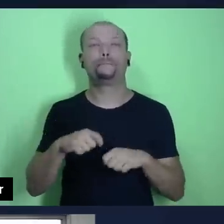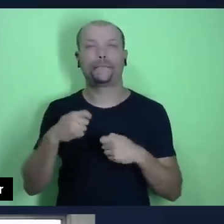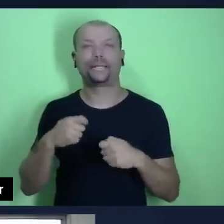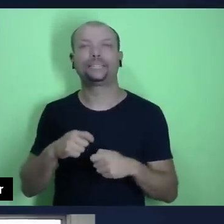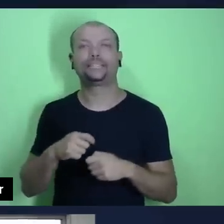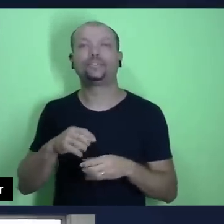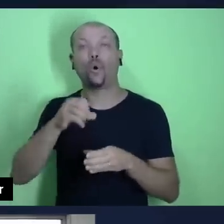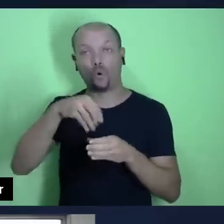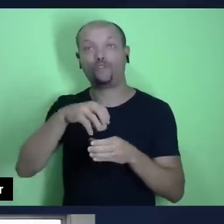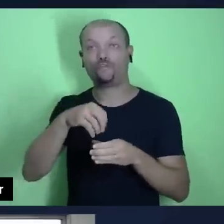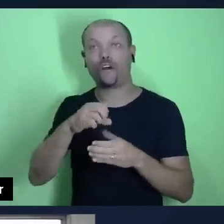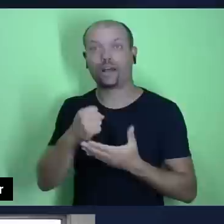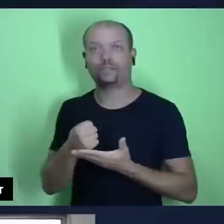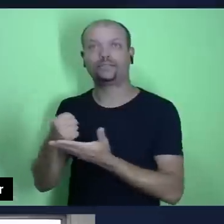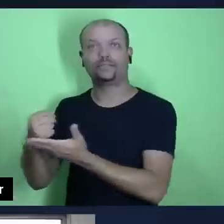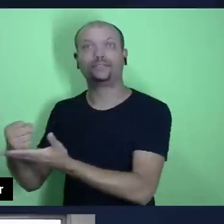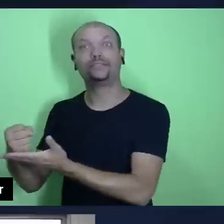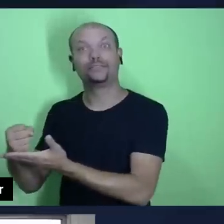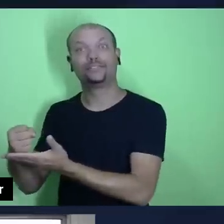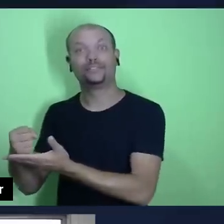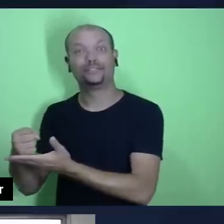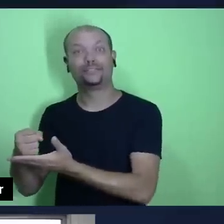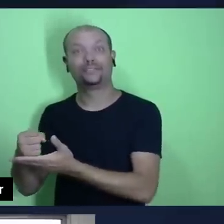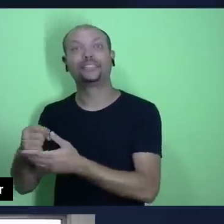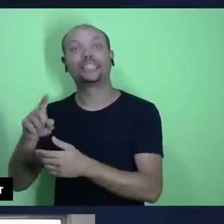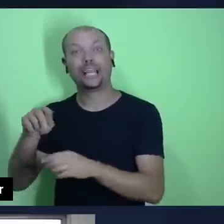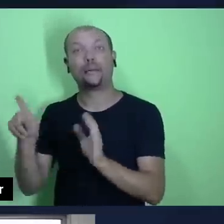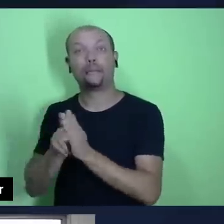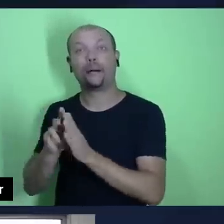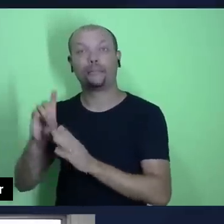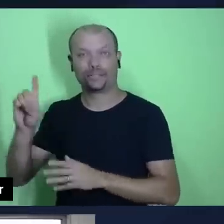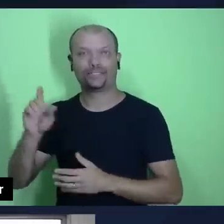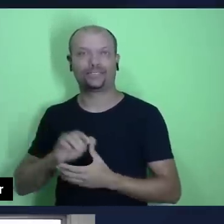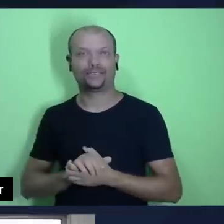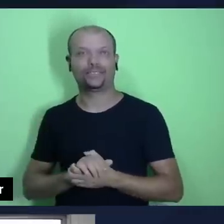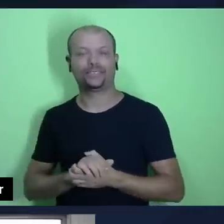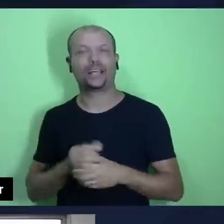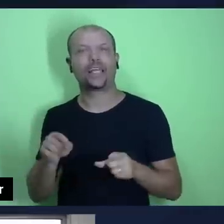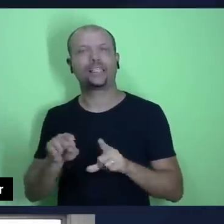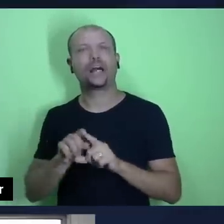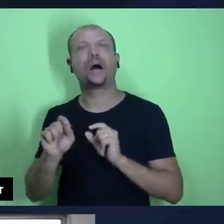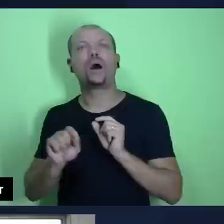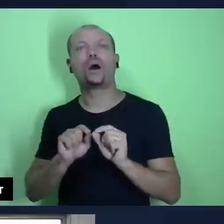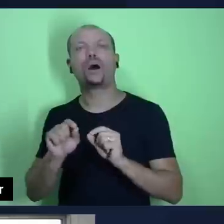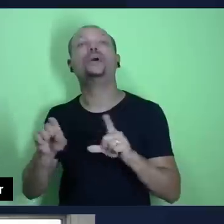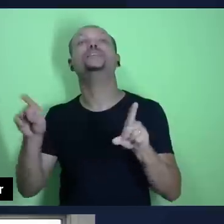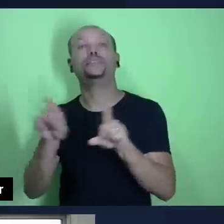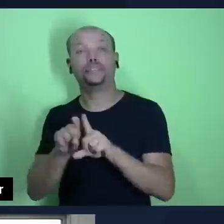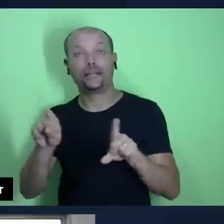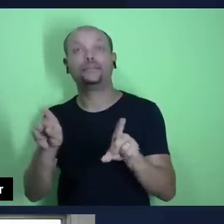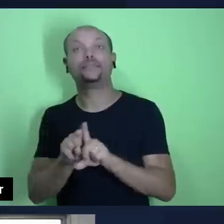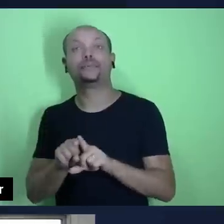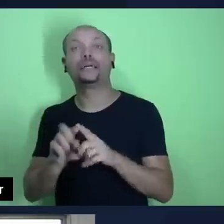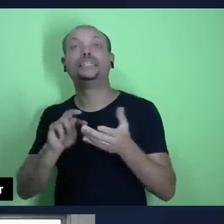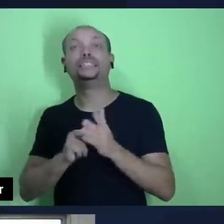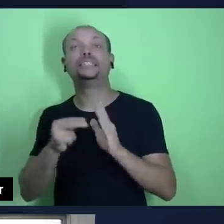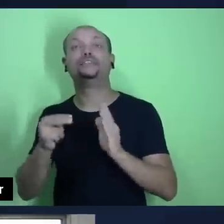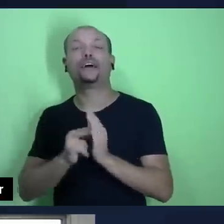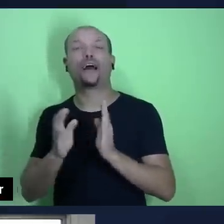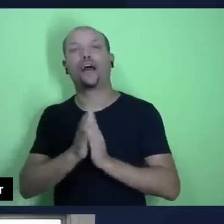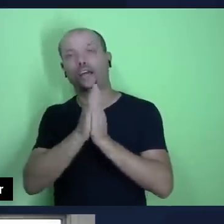oferta, na verdade, com a oferta que pertence a Deus. Então, a oferta também é um ato de adoração,